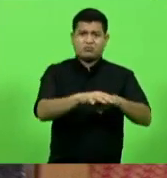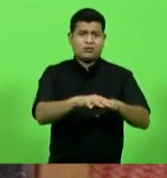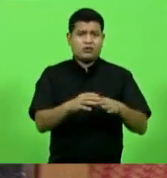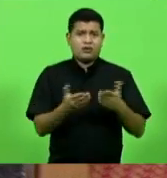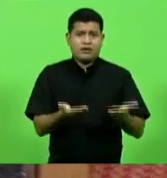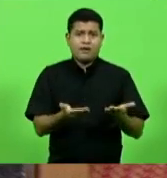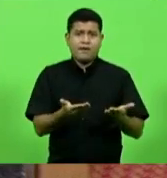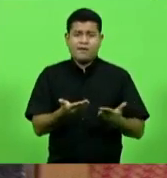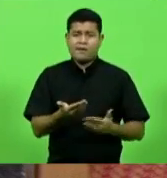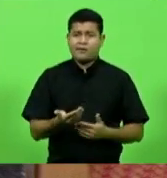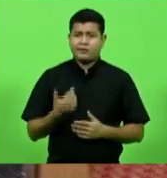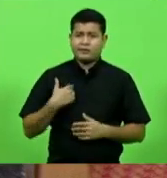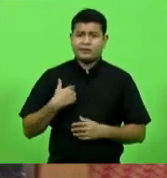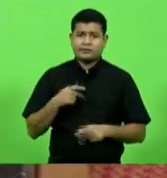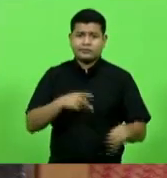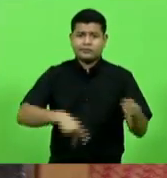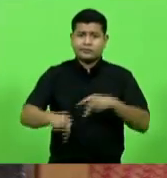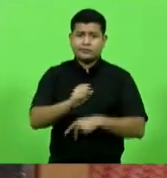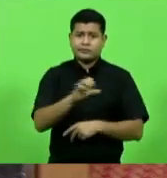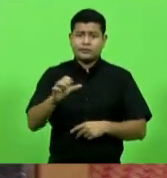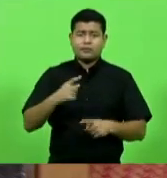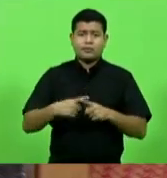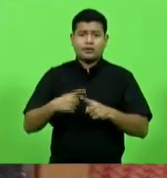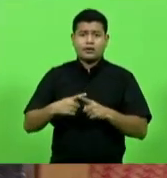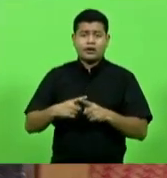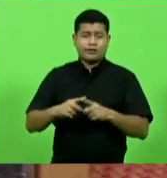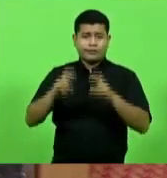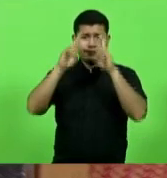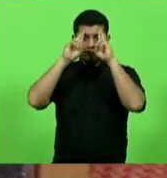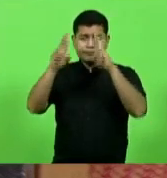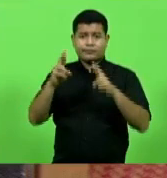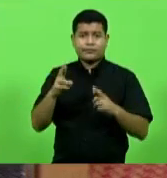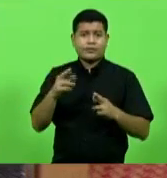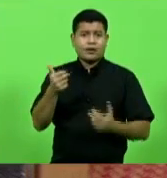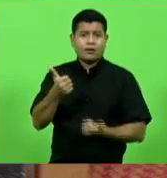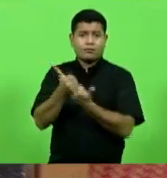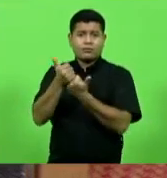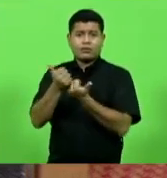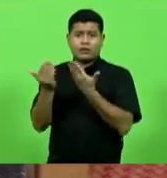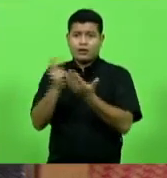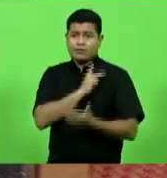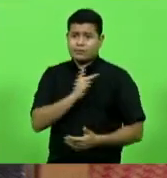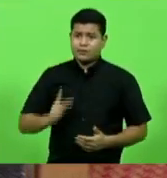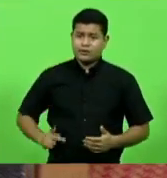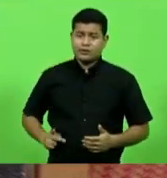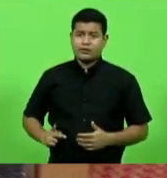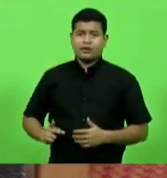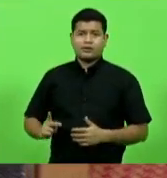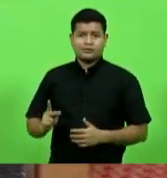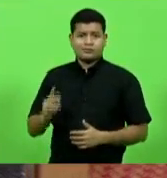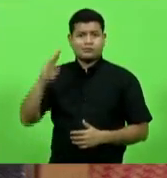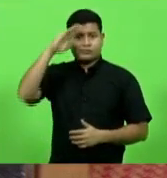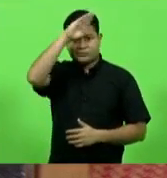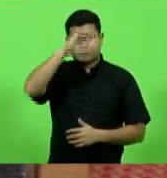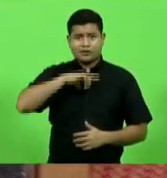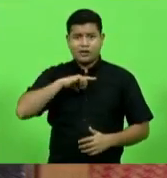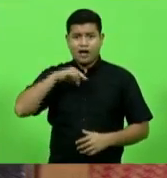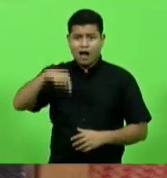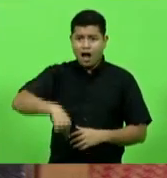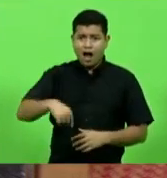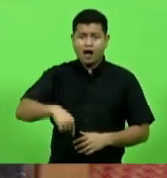respeito pelo apoio que o presidente Bolsonaro tem em Santa Catarina cuja média